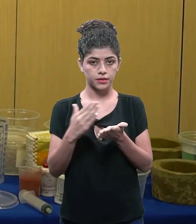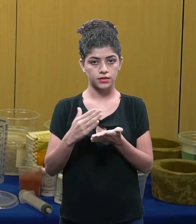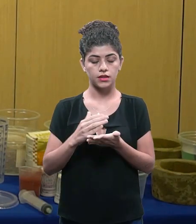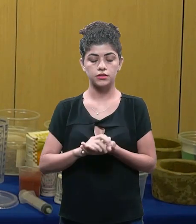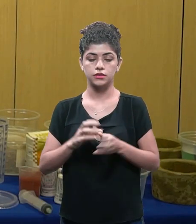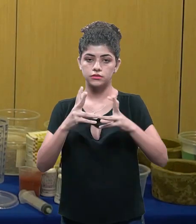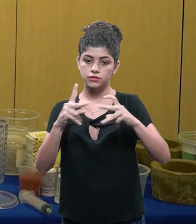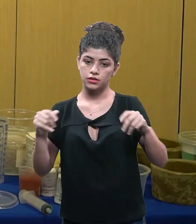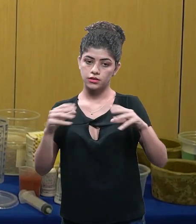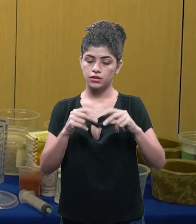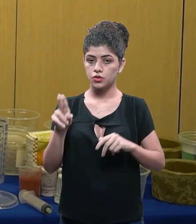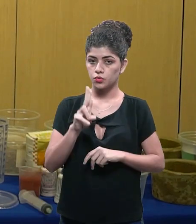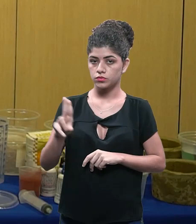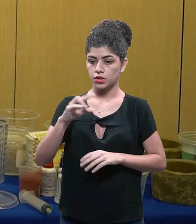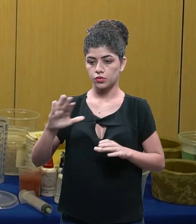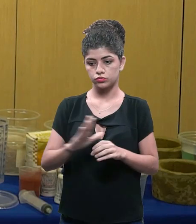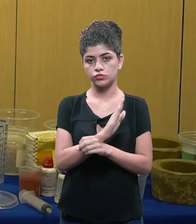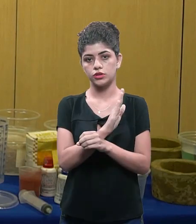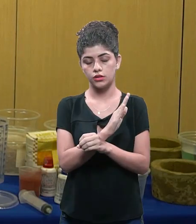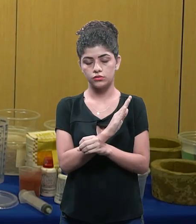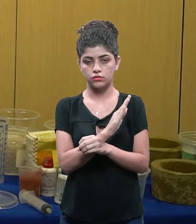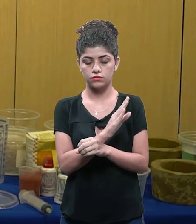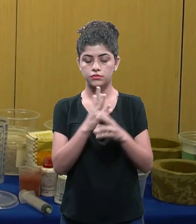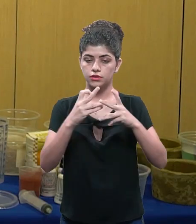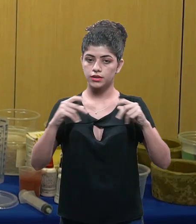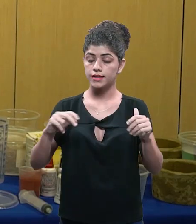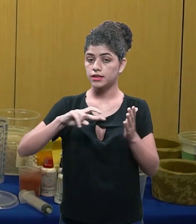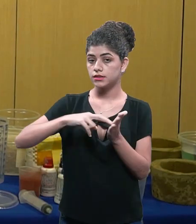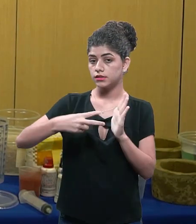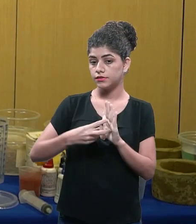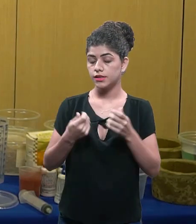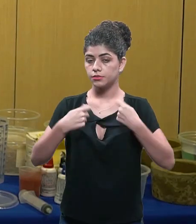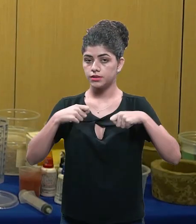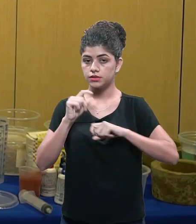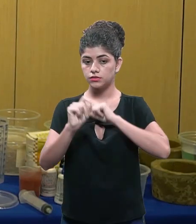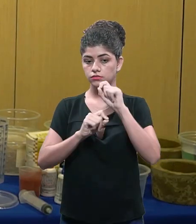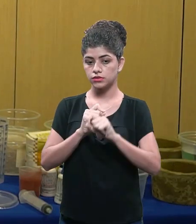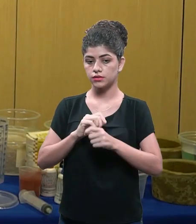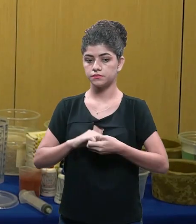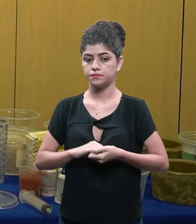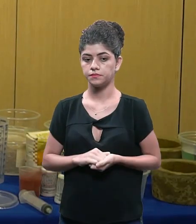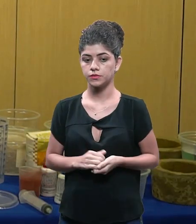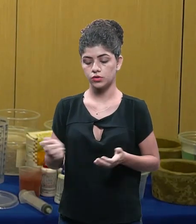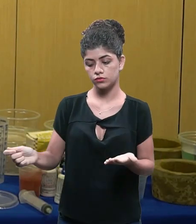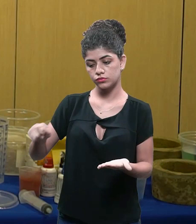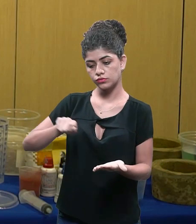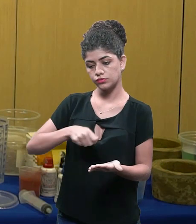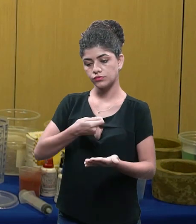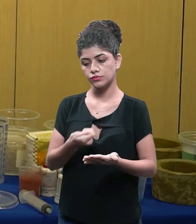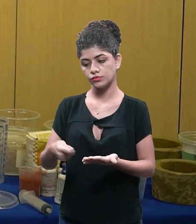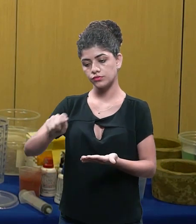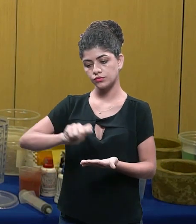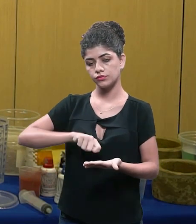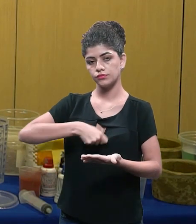a metade de areia então como eu usei um balde cheio de areia significa que eu tenho que dobrar a parte de